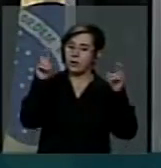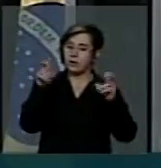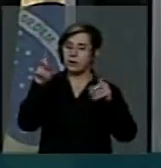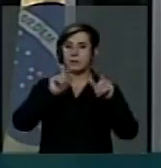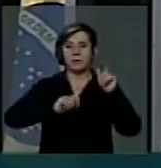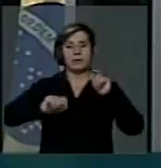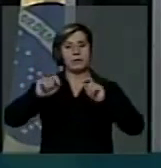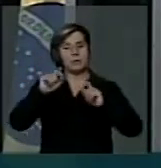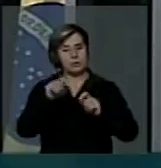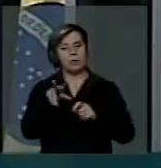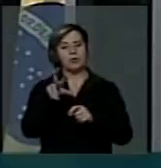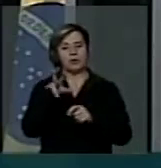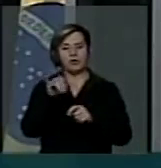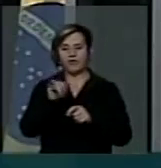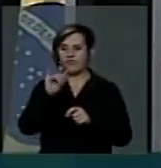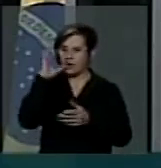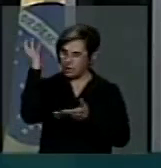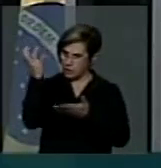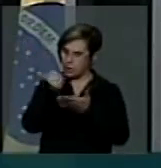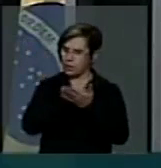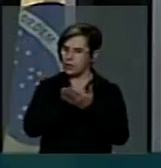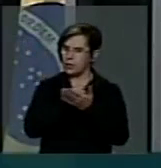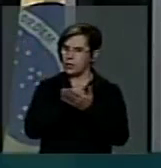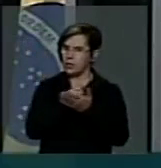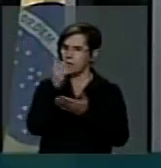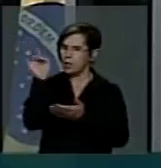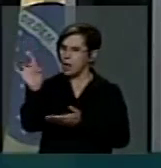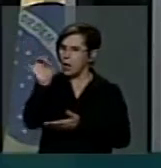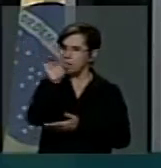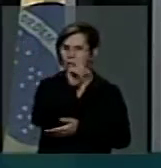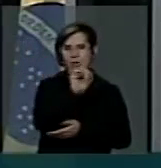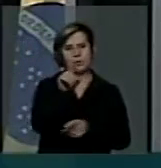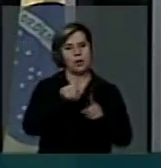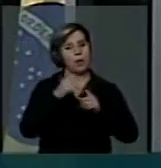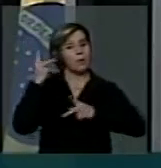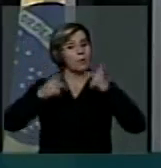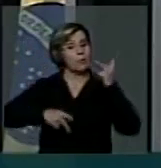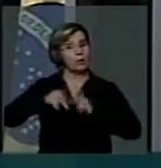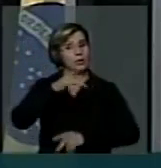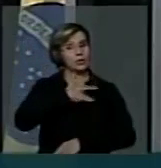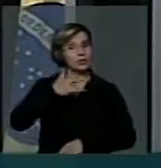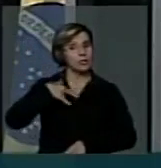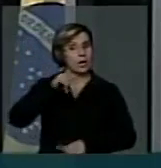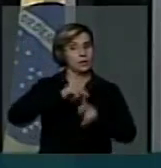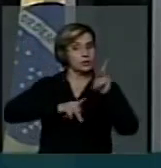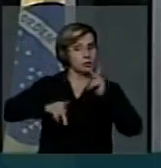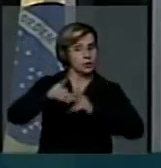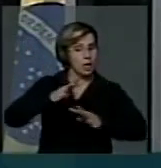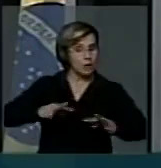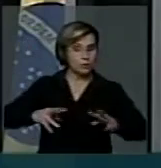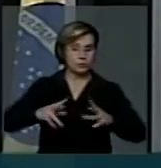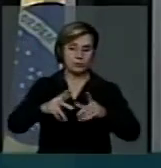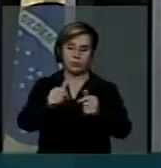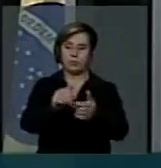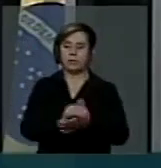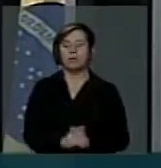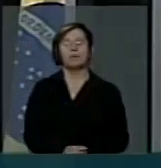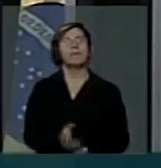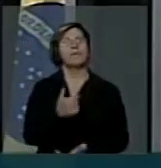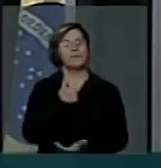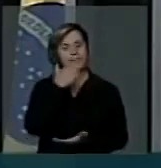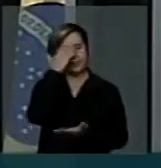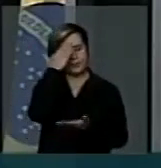procedimento será adotado não caso a caso, mas como a política de saúde pública. Acredito, senhoras e senhores deputados,